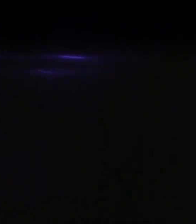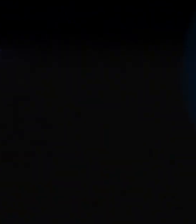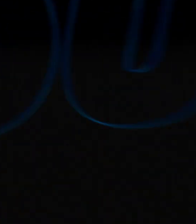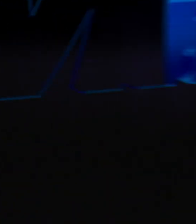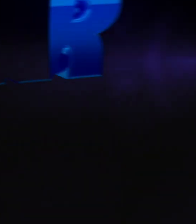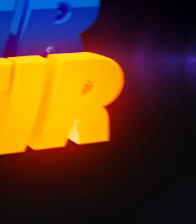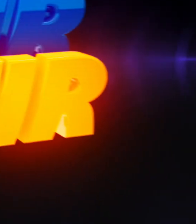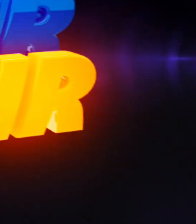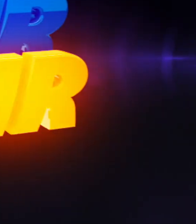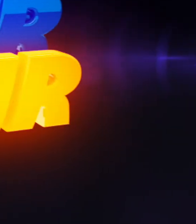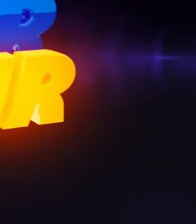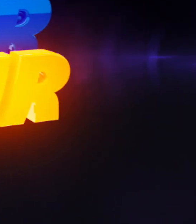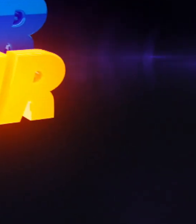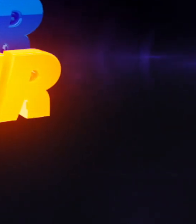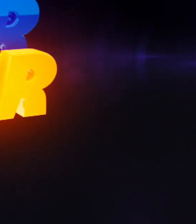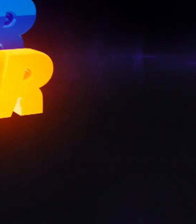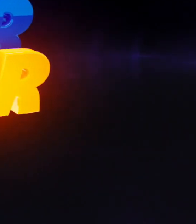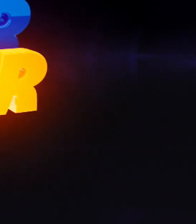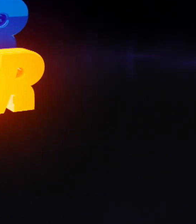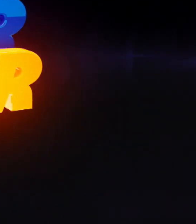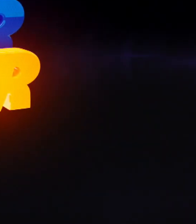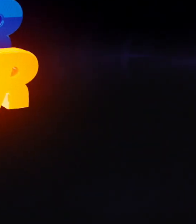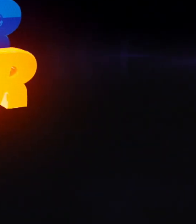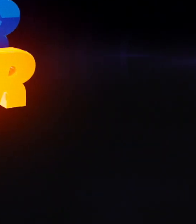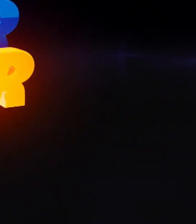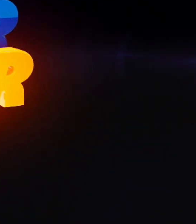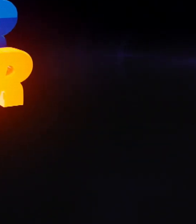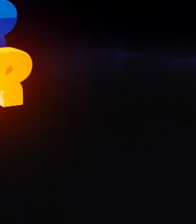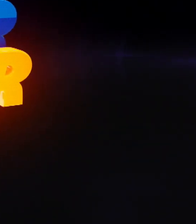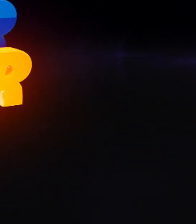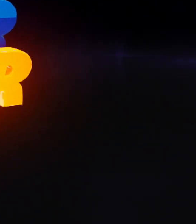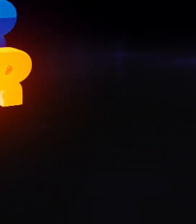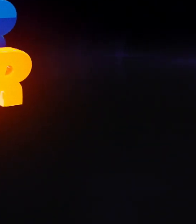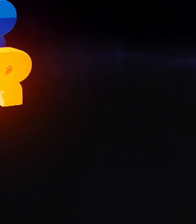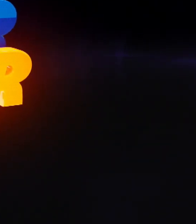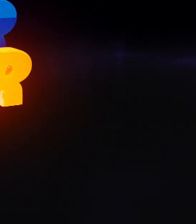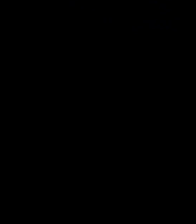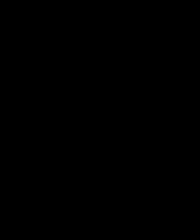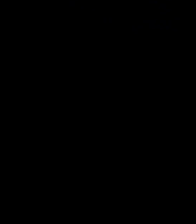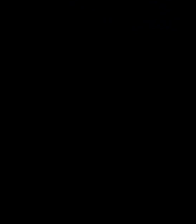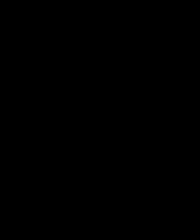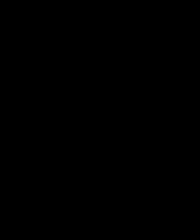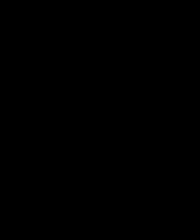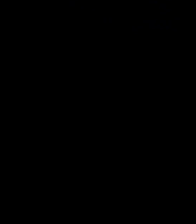Ver, Ouvir, Sentir Ouvir, Sentir